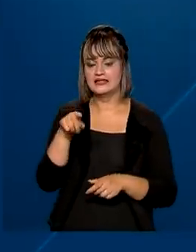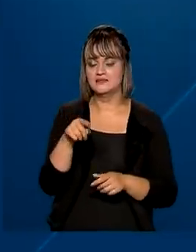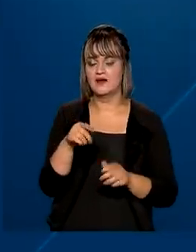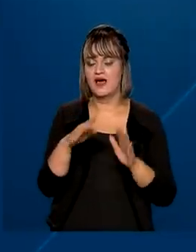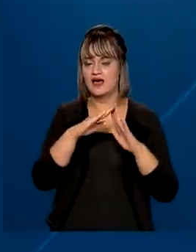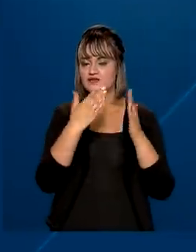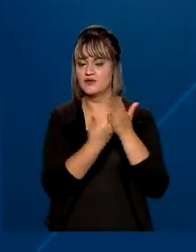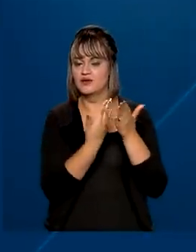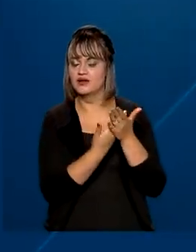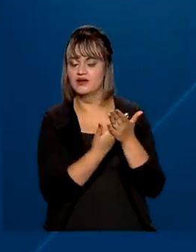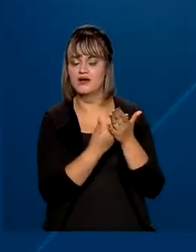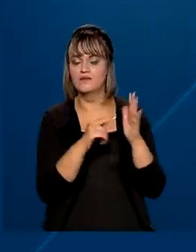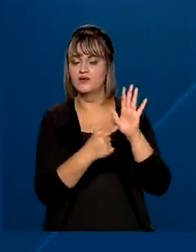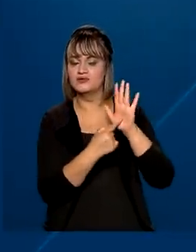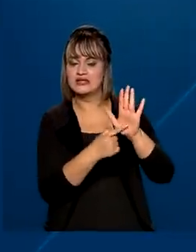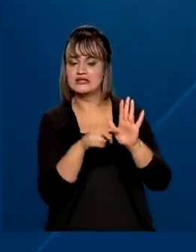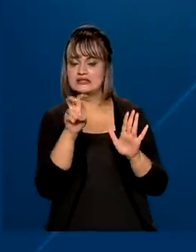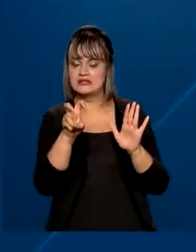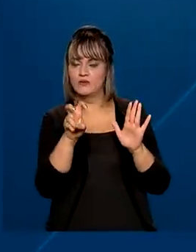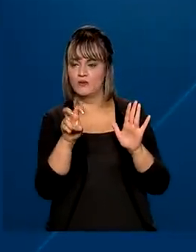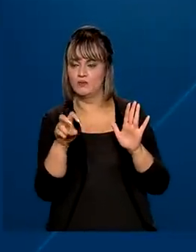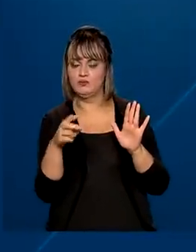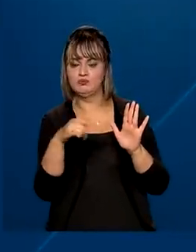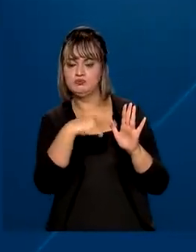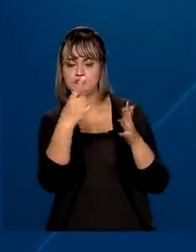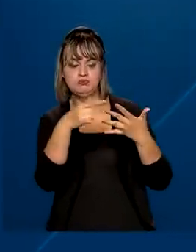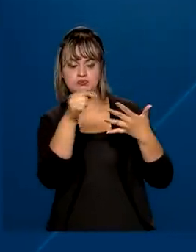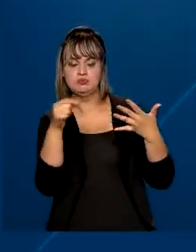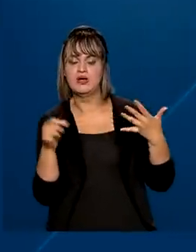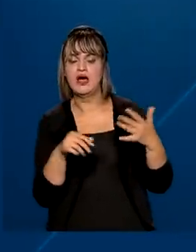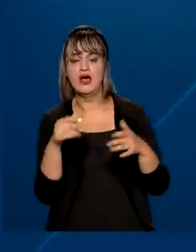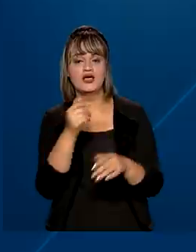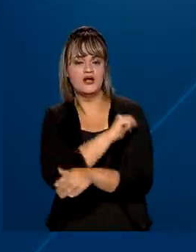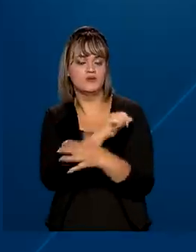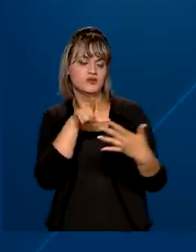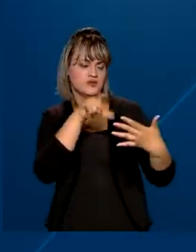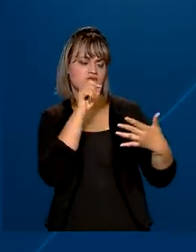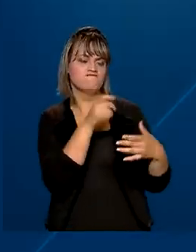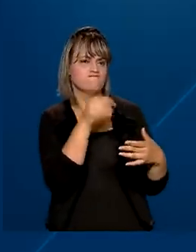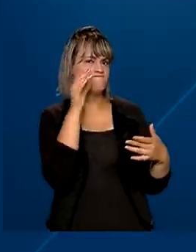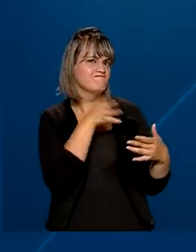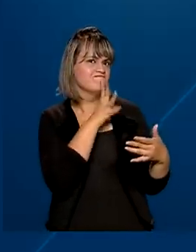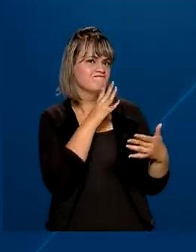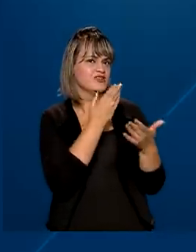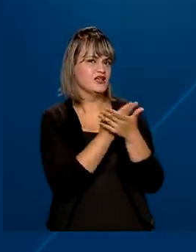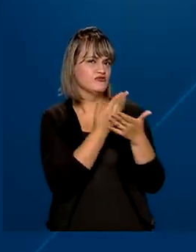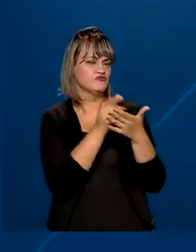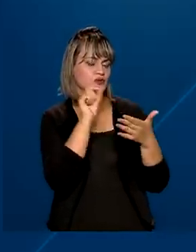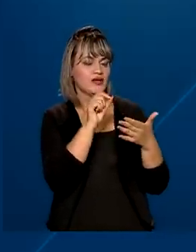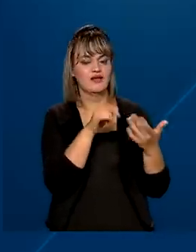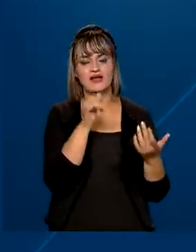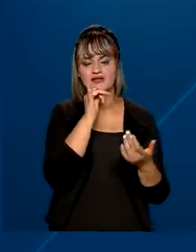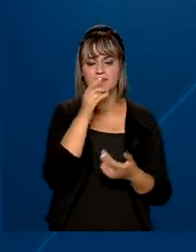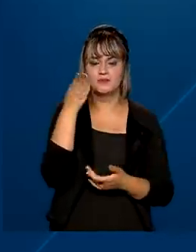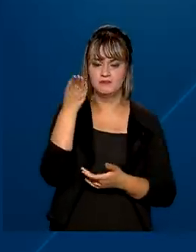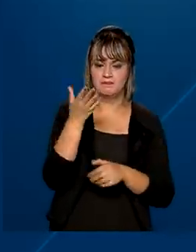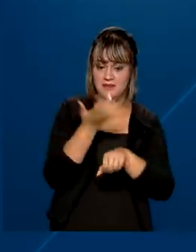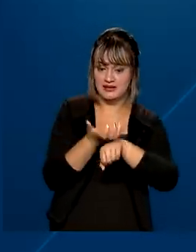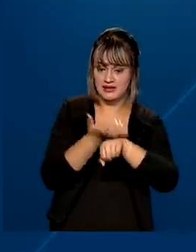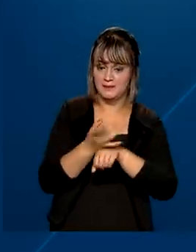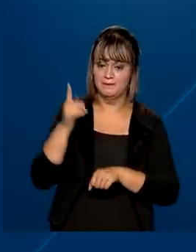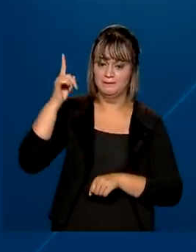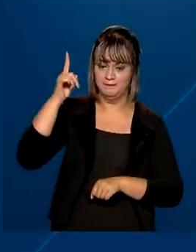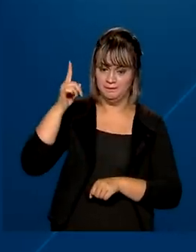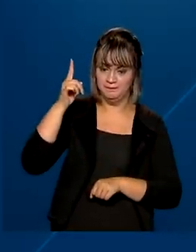formativos e os estudantes escolherem qual área querem aprofundar os conhecimentos, ciências da natureza e suas